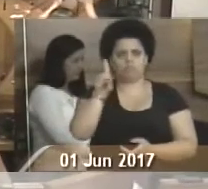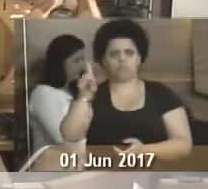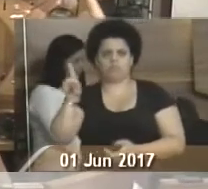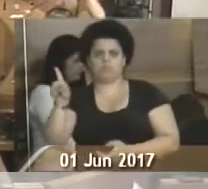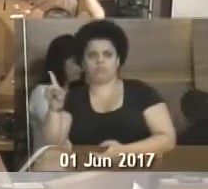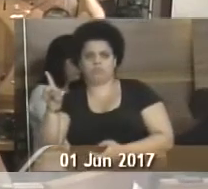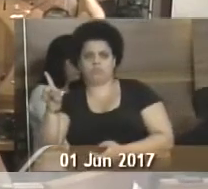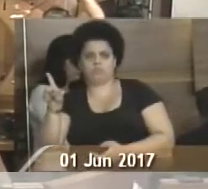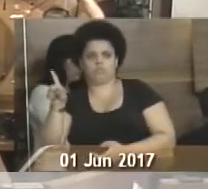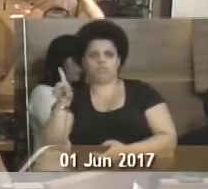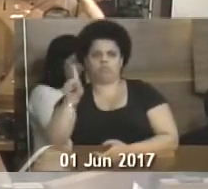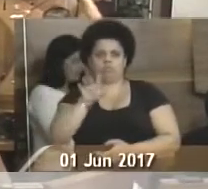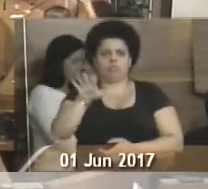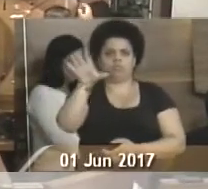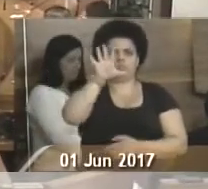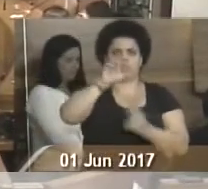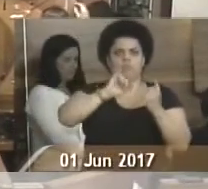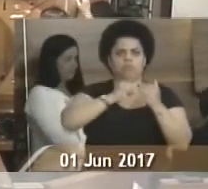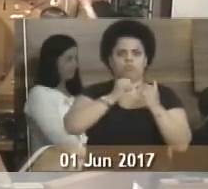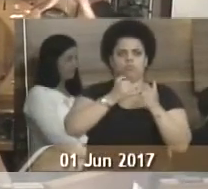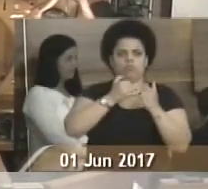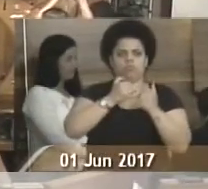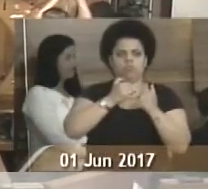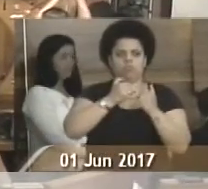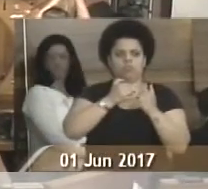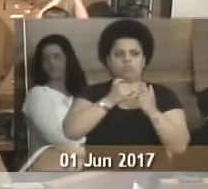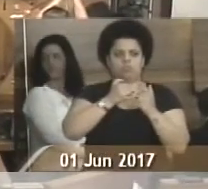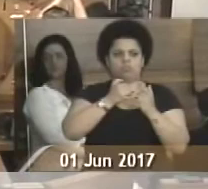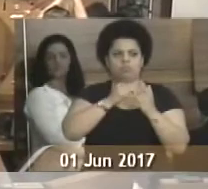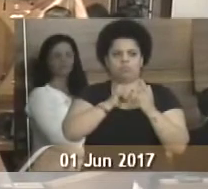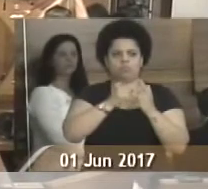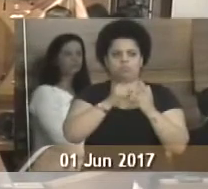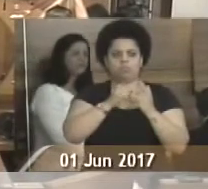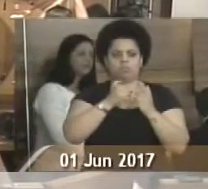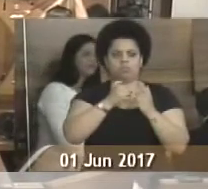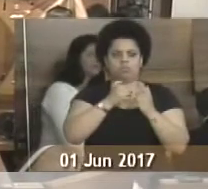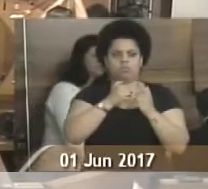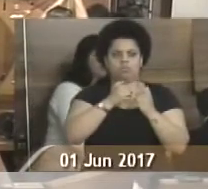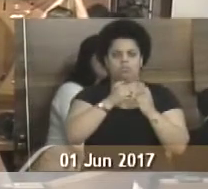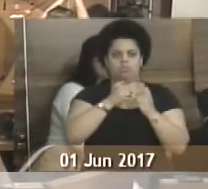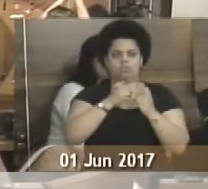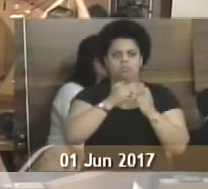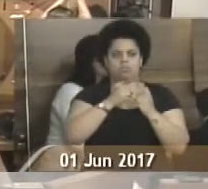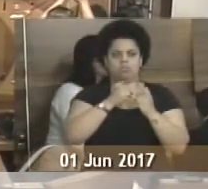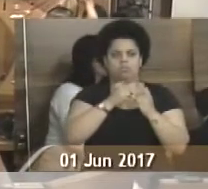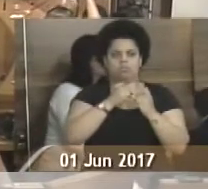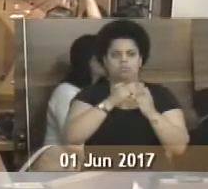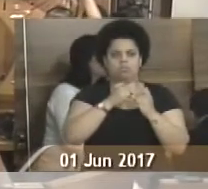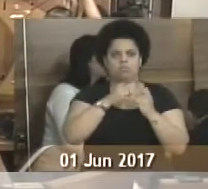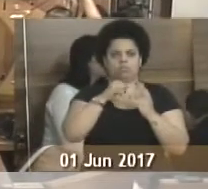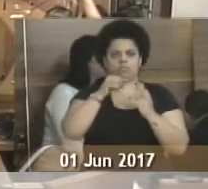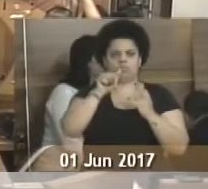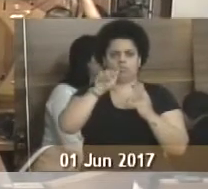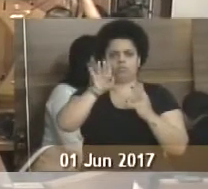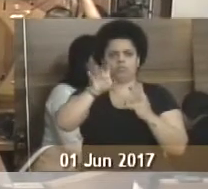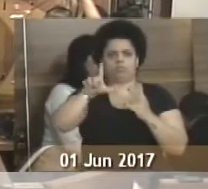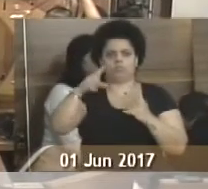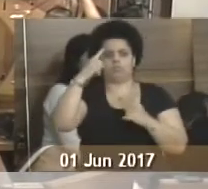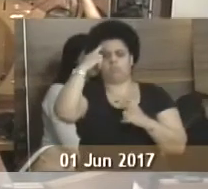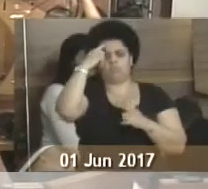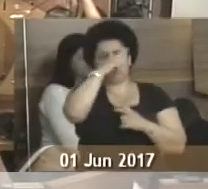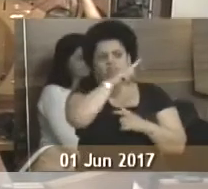que o Morro do Abel, Carioca e Redondeza está sem água devido à responsabilidade da CEDAI. Uma semana sem água.